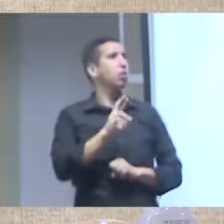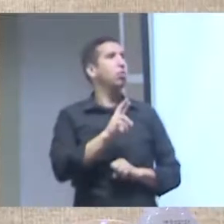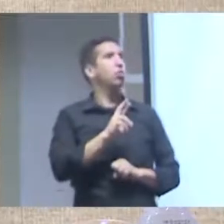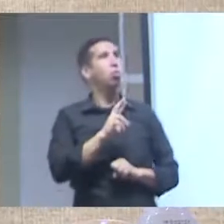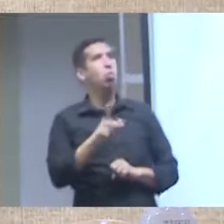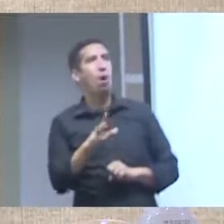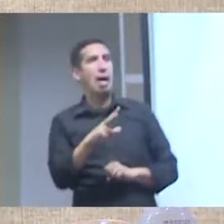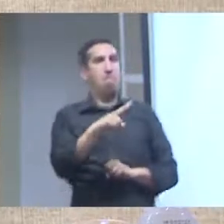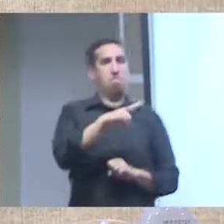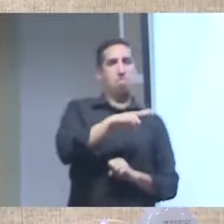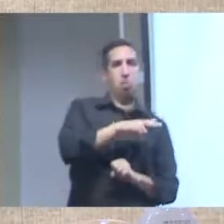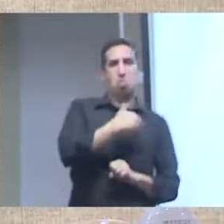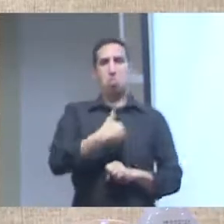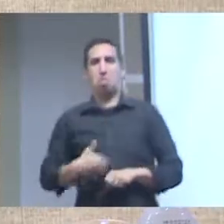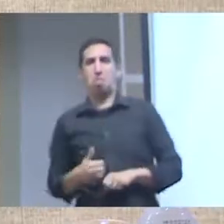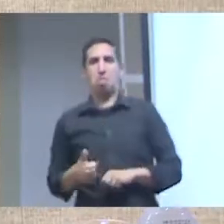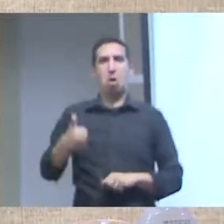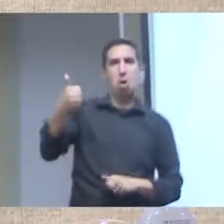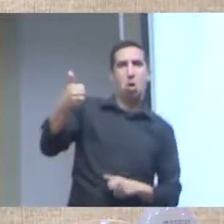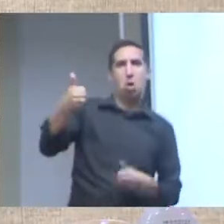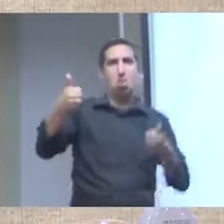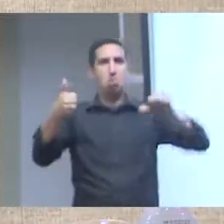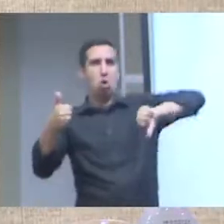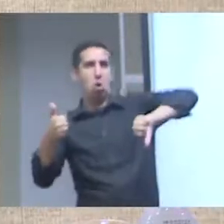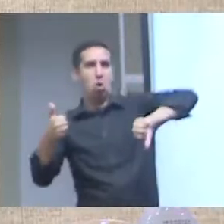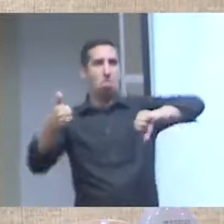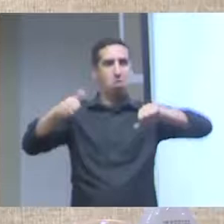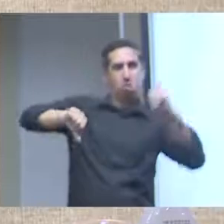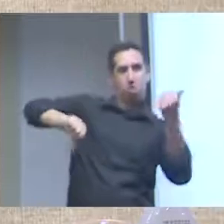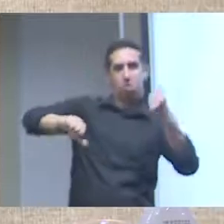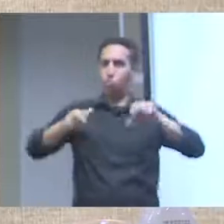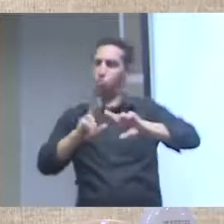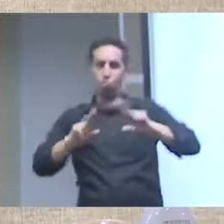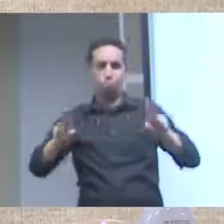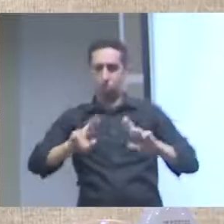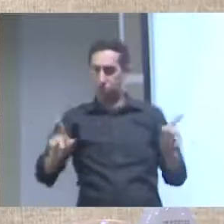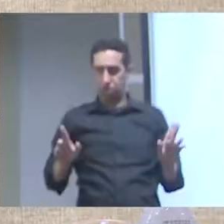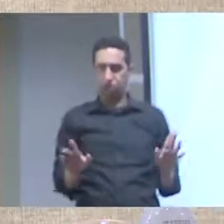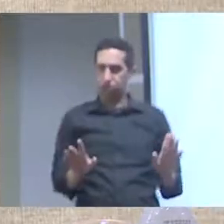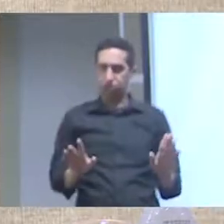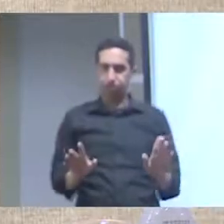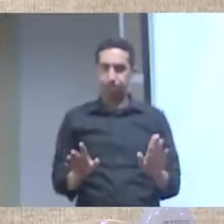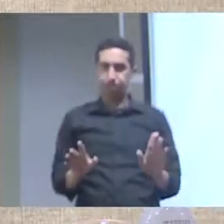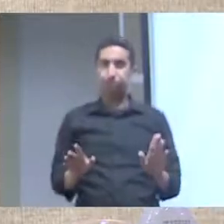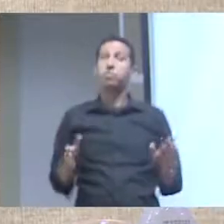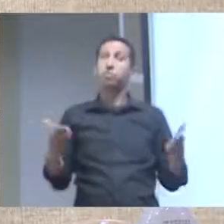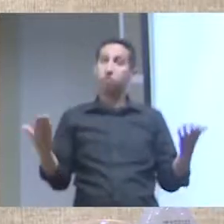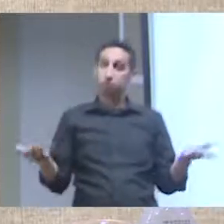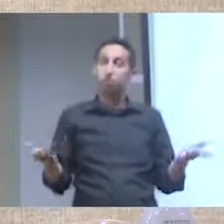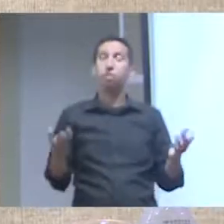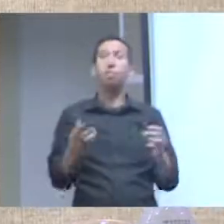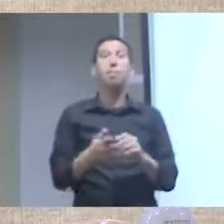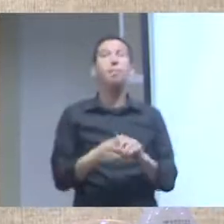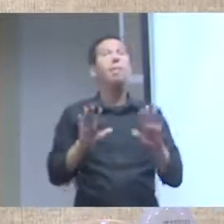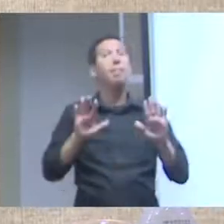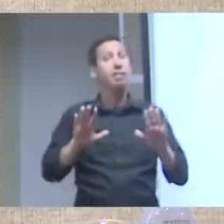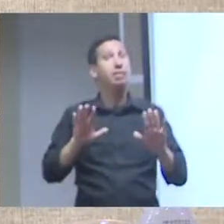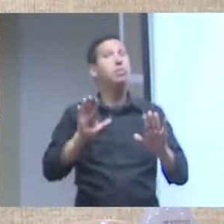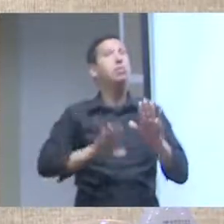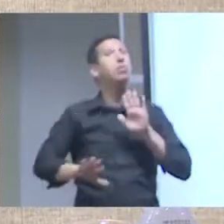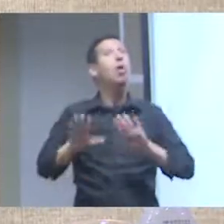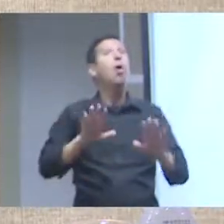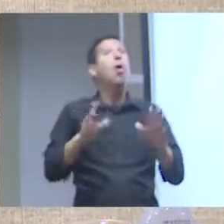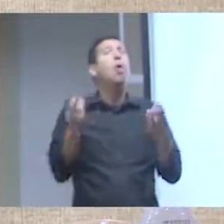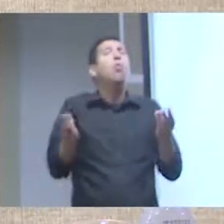não é questão do público do privado né se for em favor de algum setor eu diria que seria da sociedade que envolve tudo